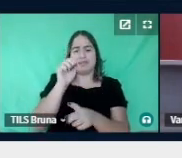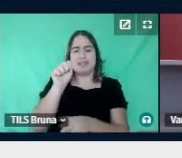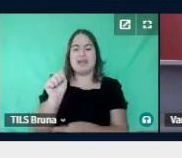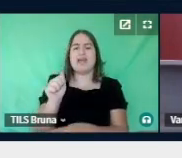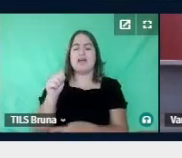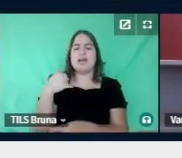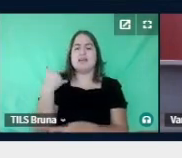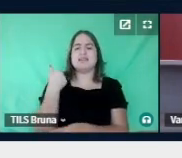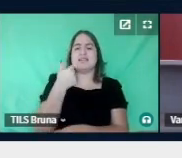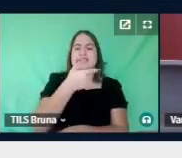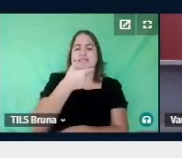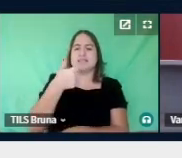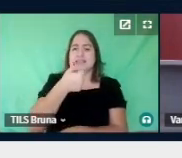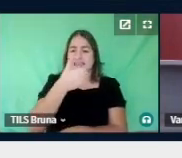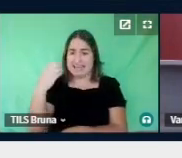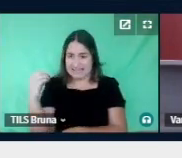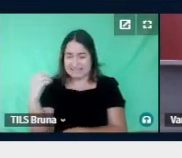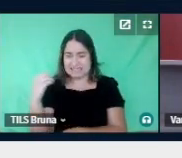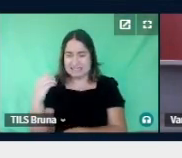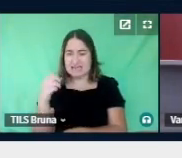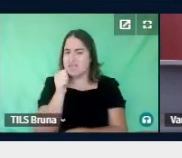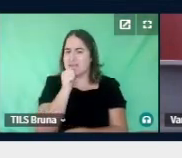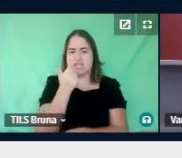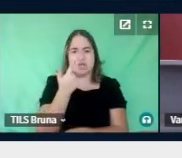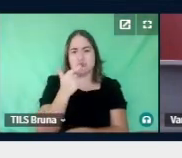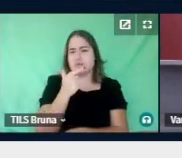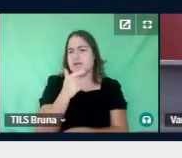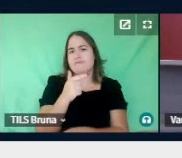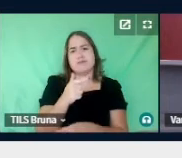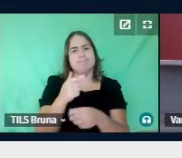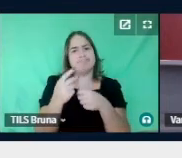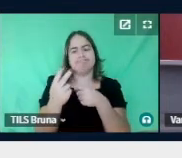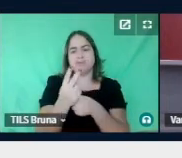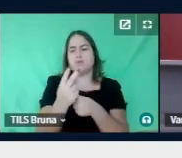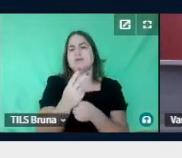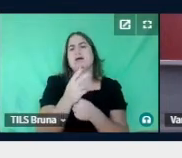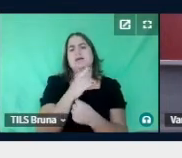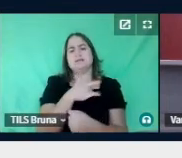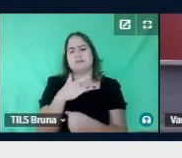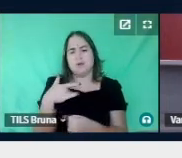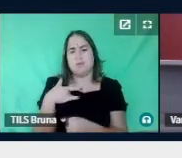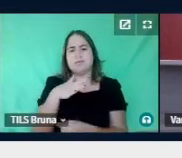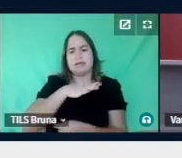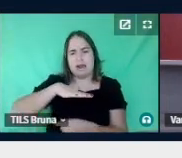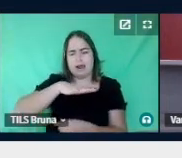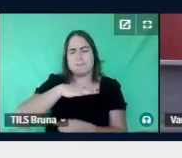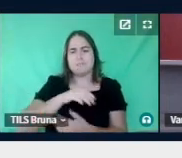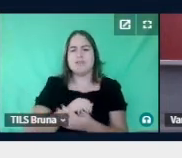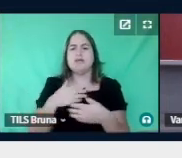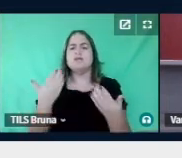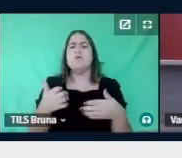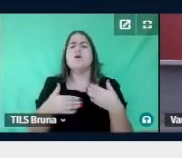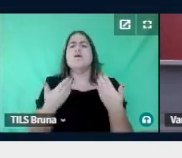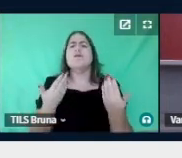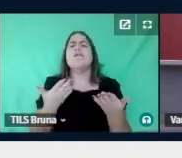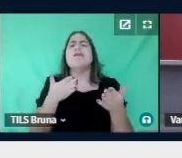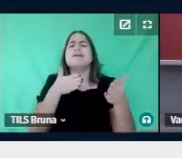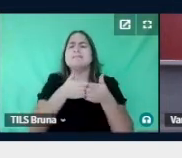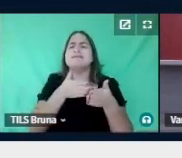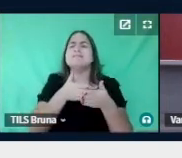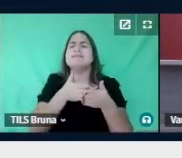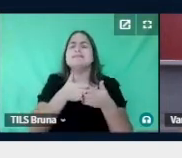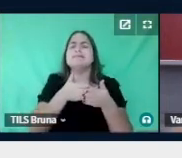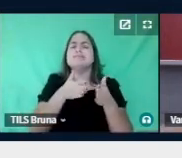terapêutico até então. E vale enfatizar que as barreiras na vida da Bia são mais sociais